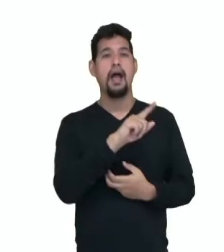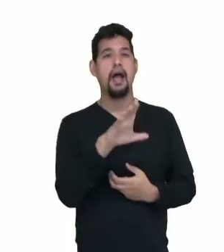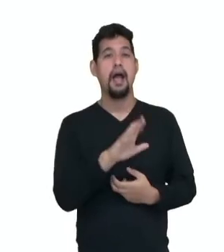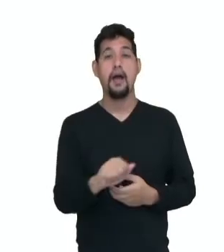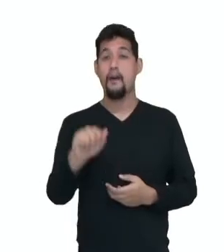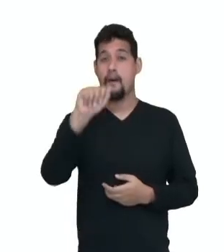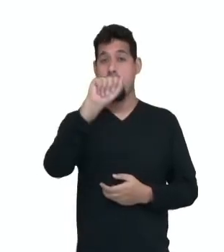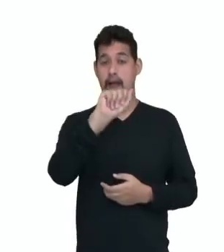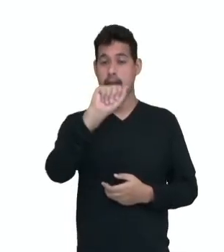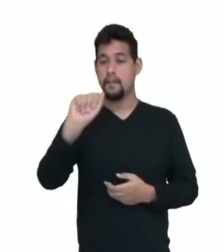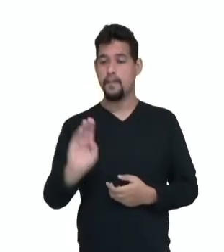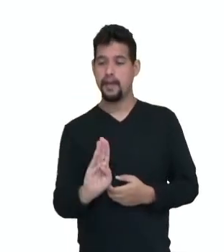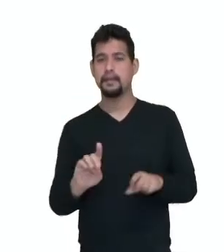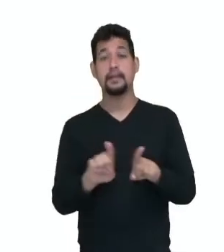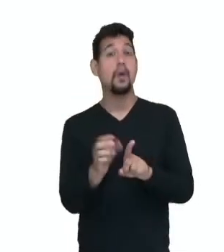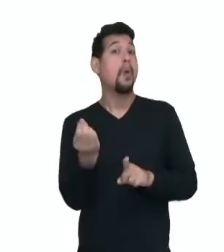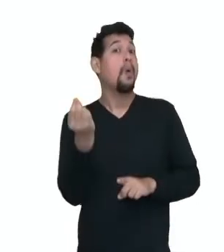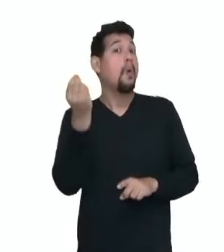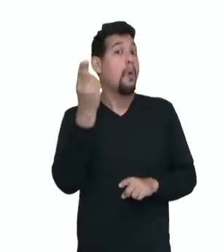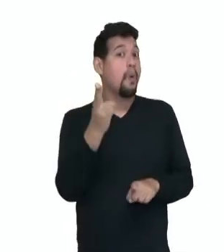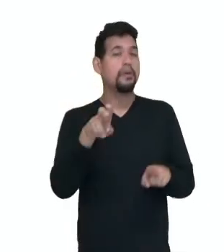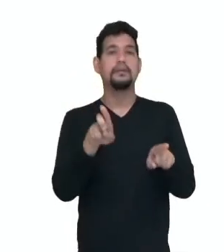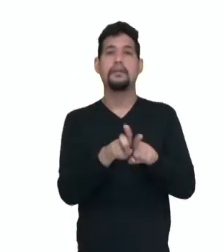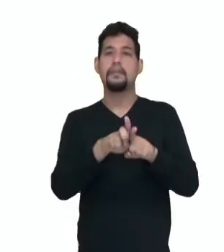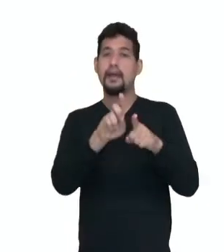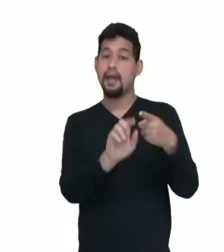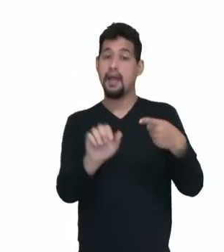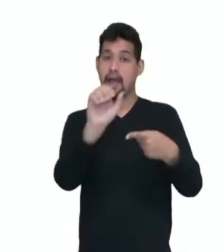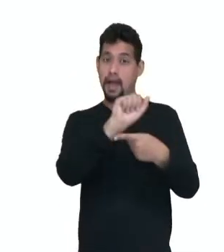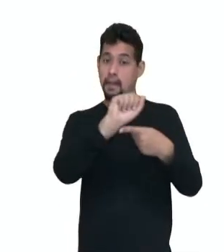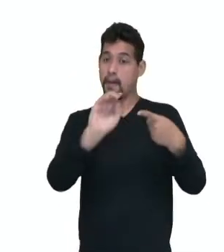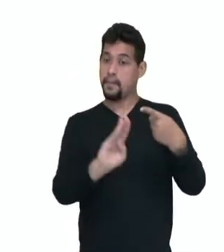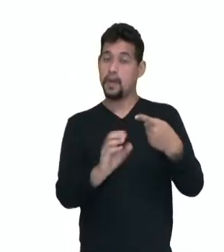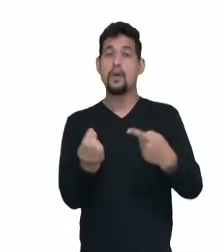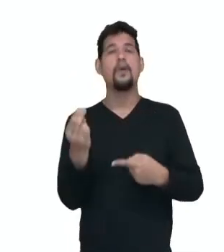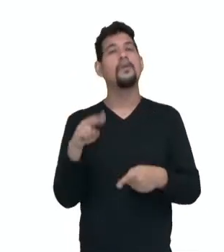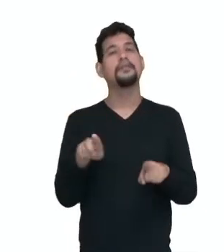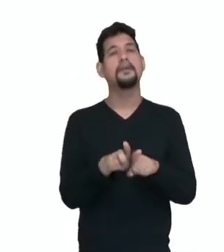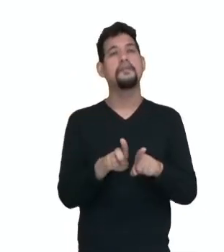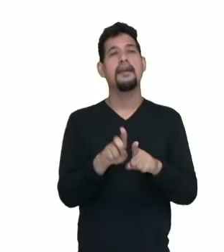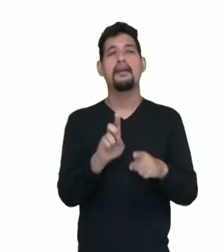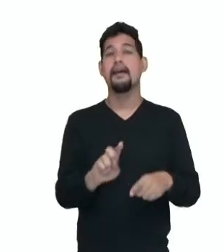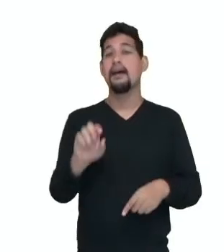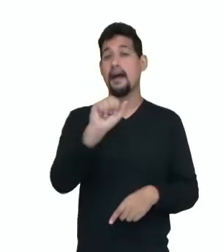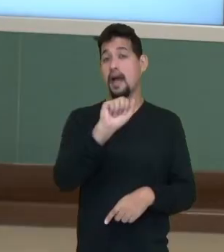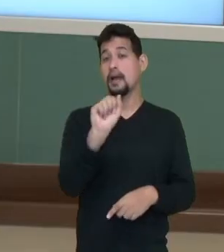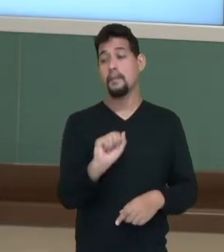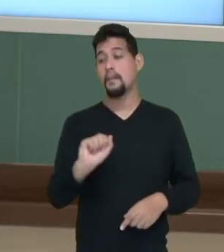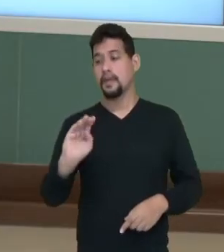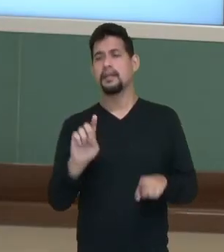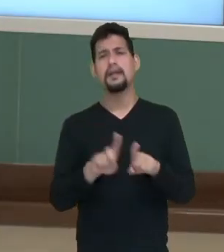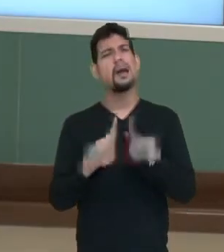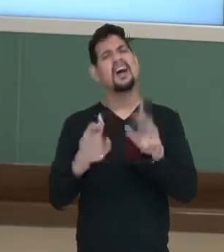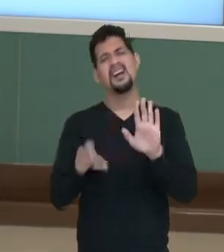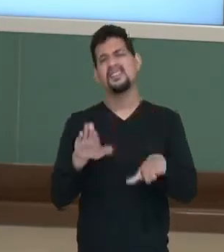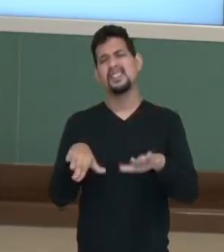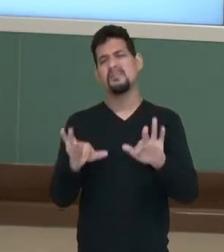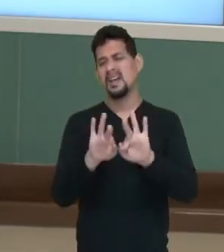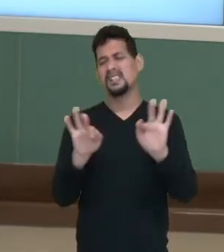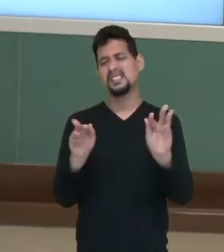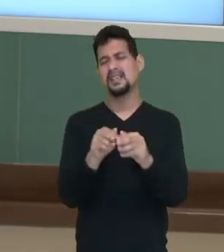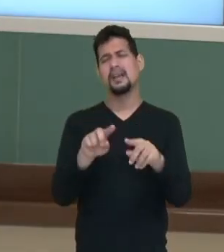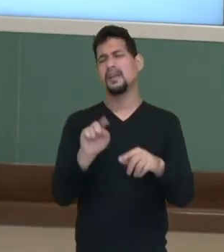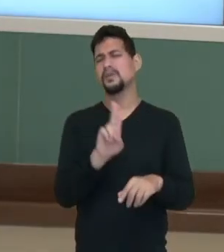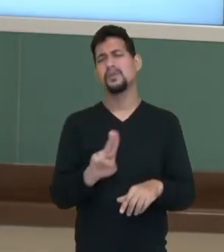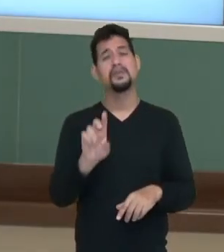A para B, ou A está para B, ou A para B. Às vezes, para simplificar, a gente só